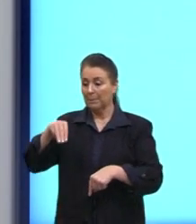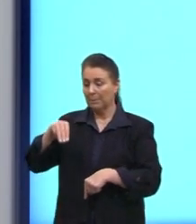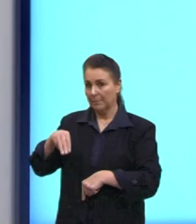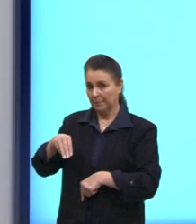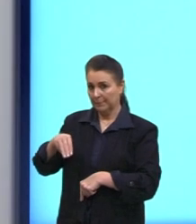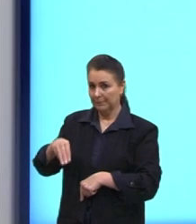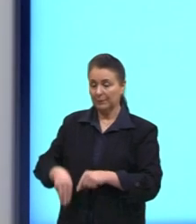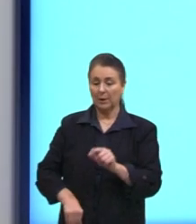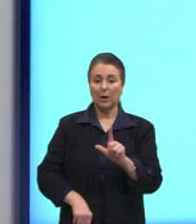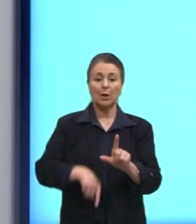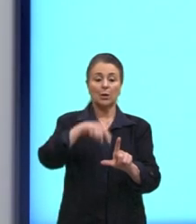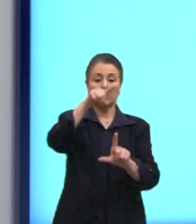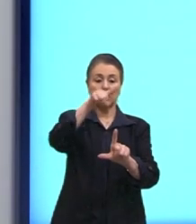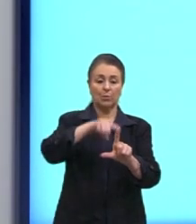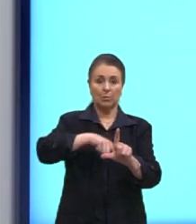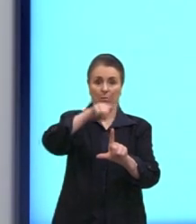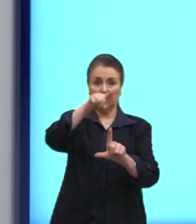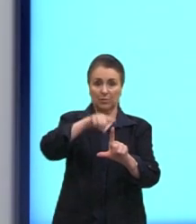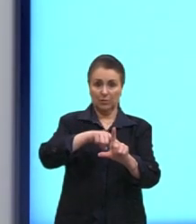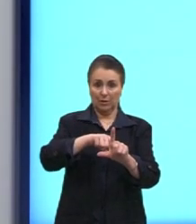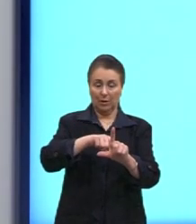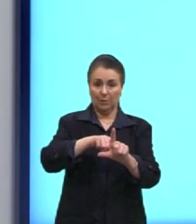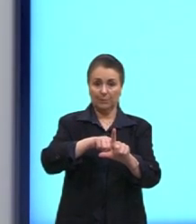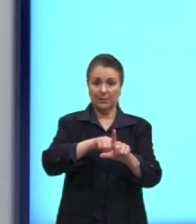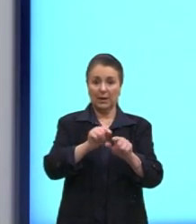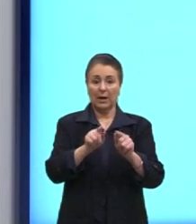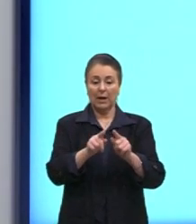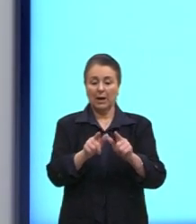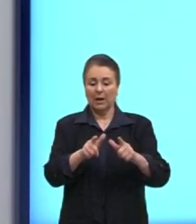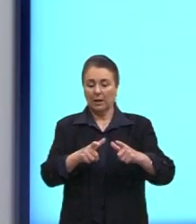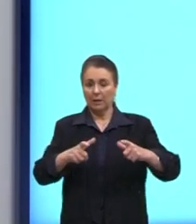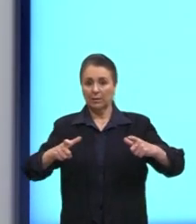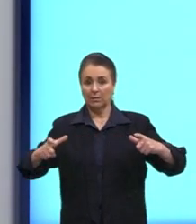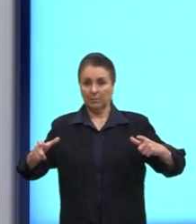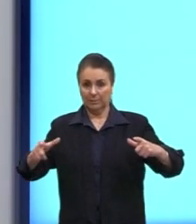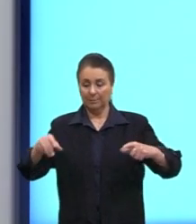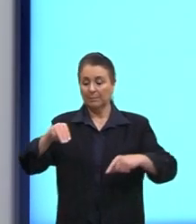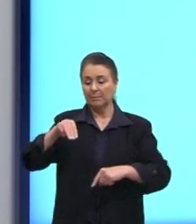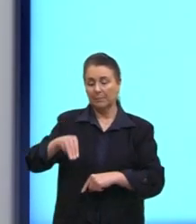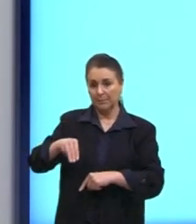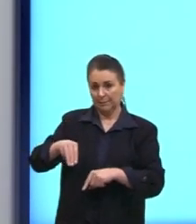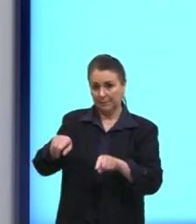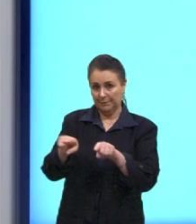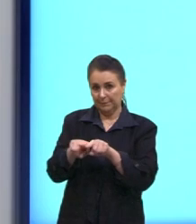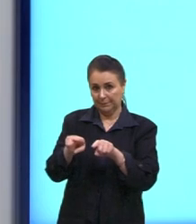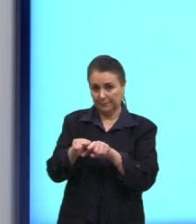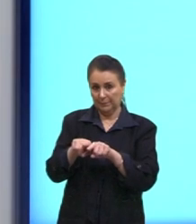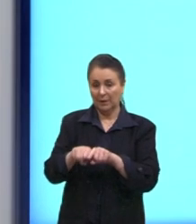eixo vertical, a largura da sala também em metros. Então, ali já estão posicionadas as duas câmeras.